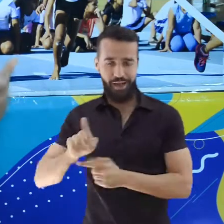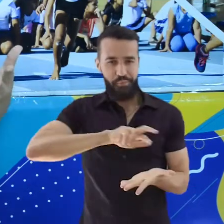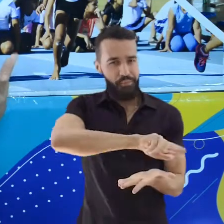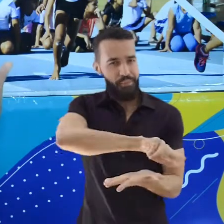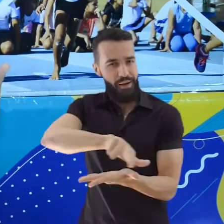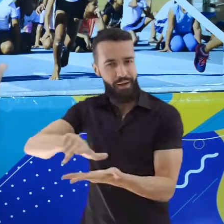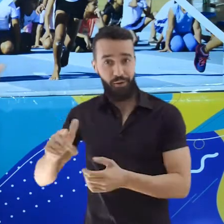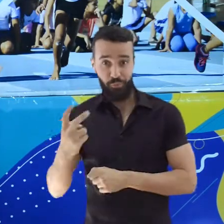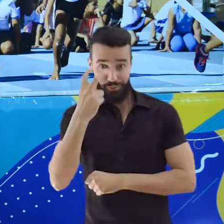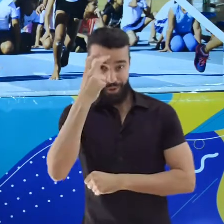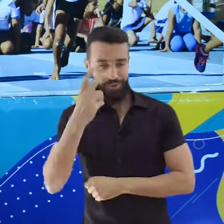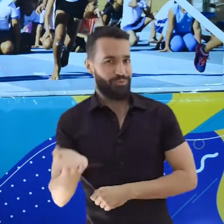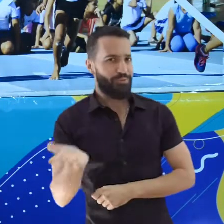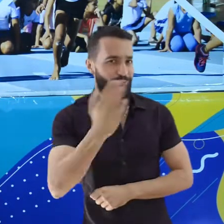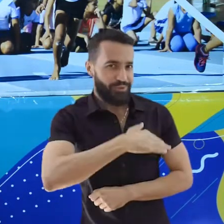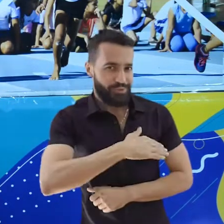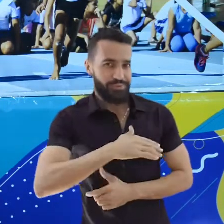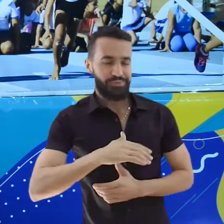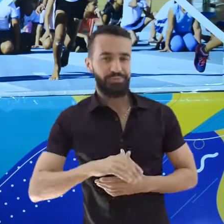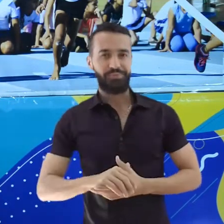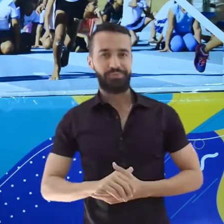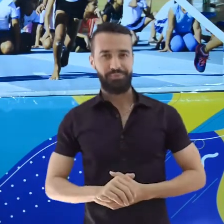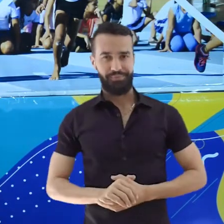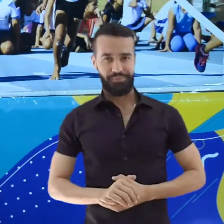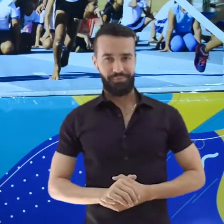riqueza cultural. Vamos lá?